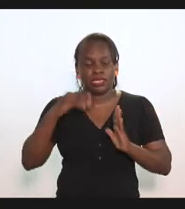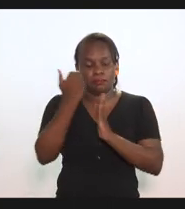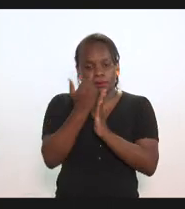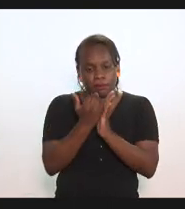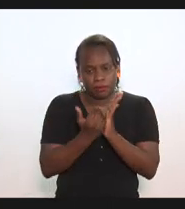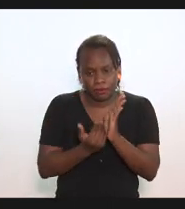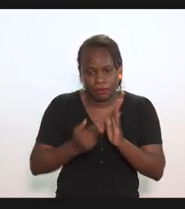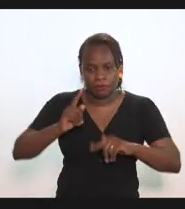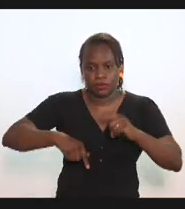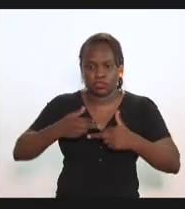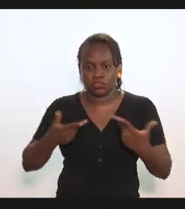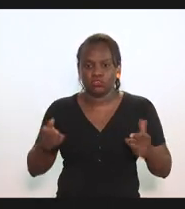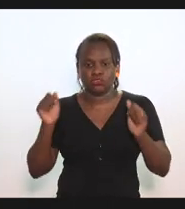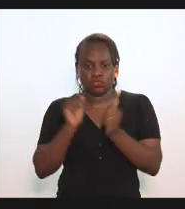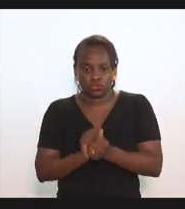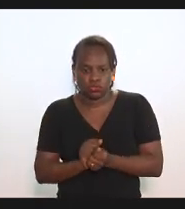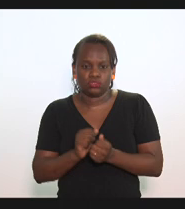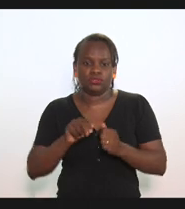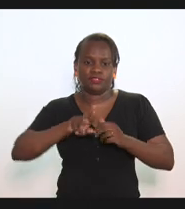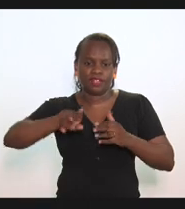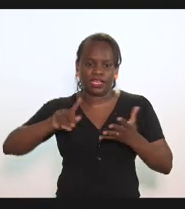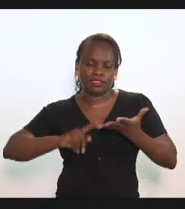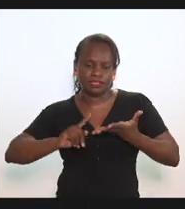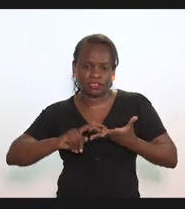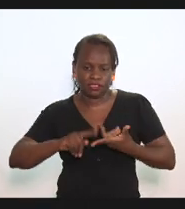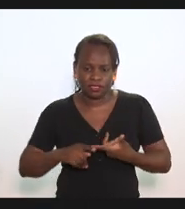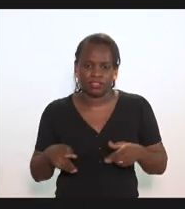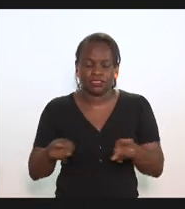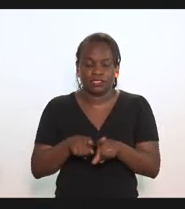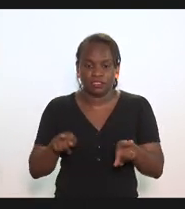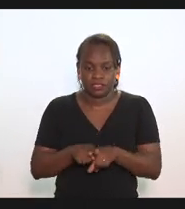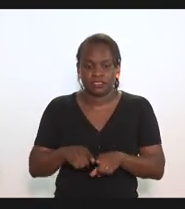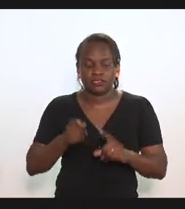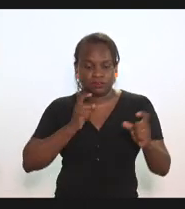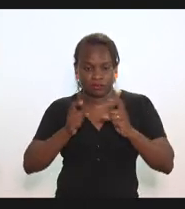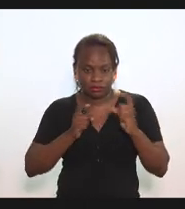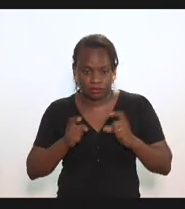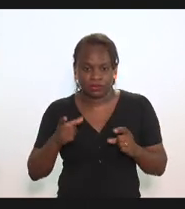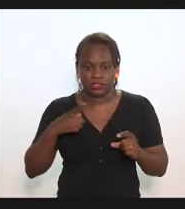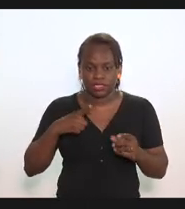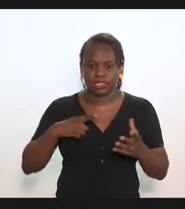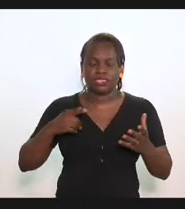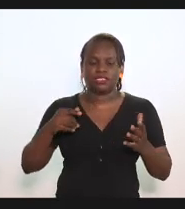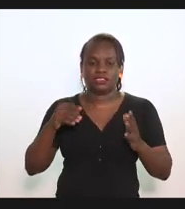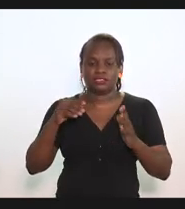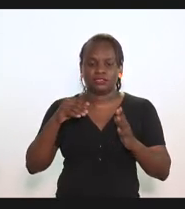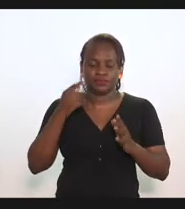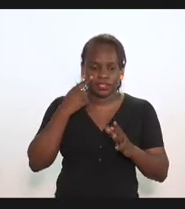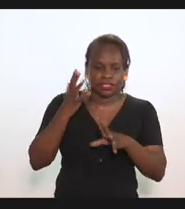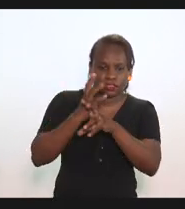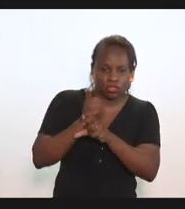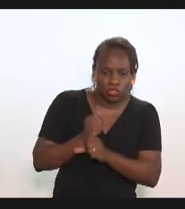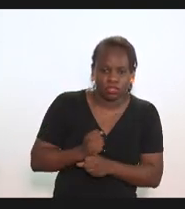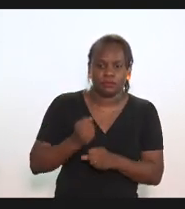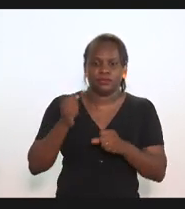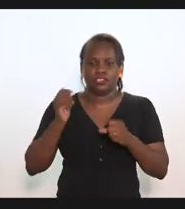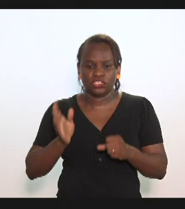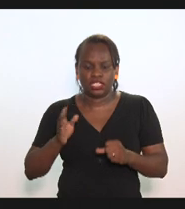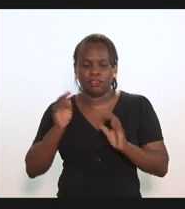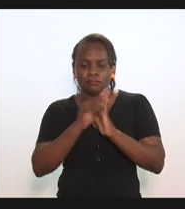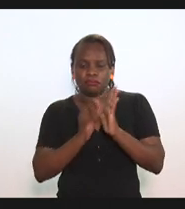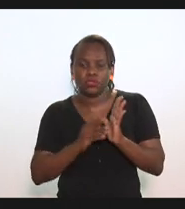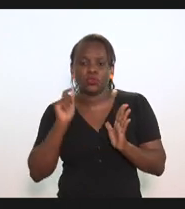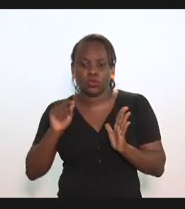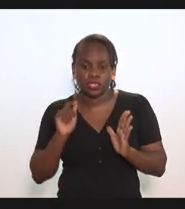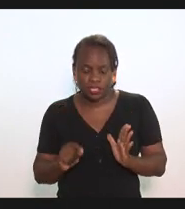-produto junto com uma série de indicadores inclusive na discussão dos coeficientes inclusive na discussão do que a gente vai inserir